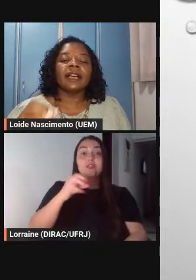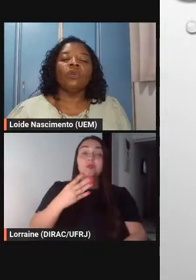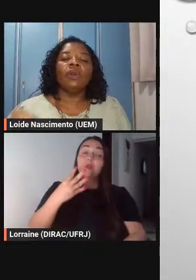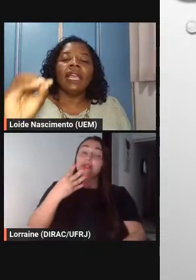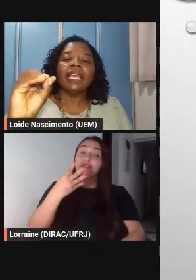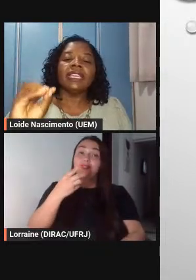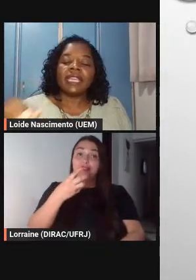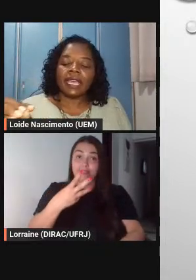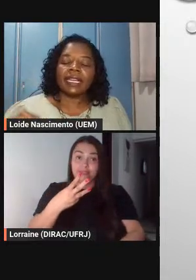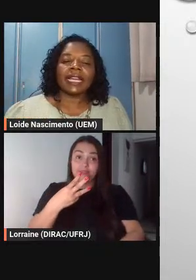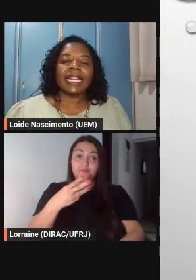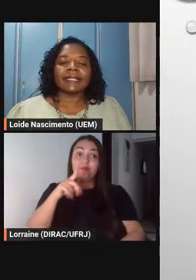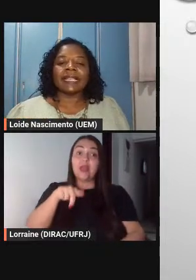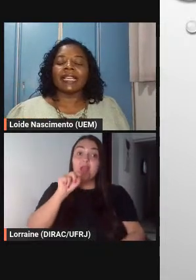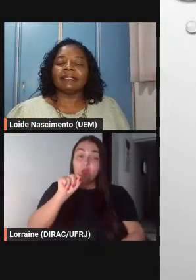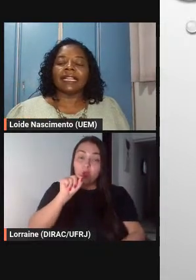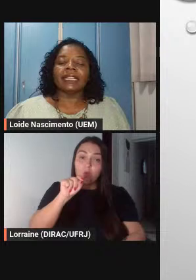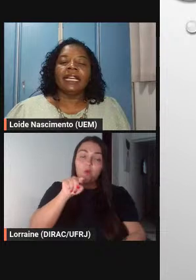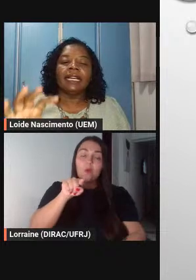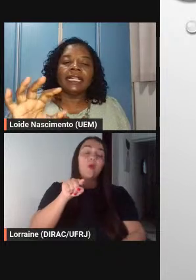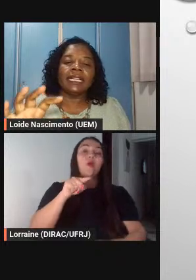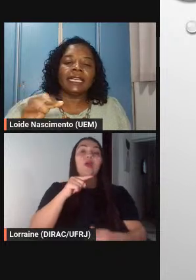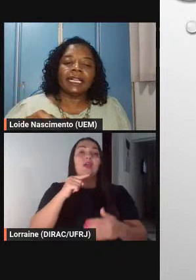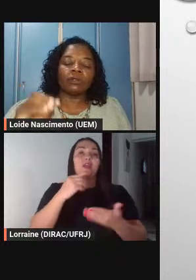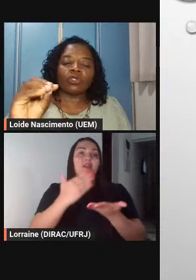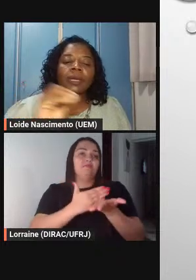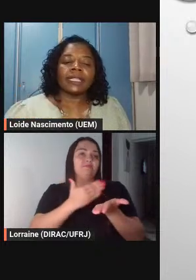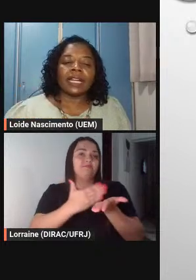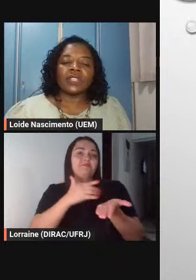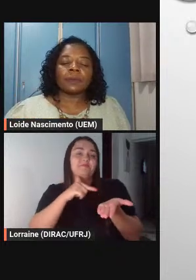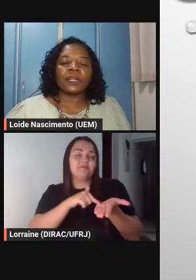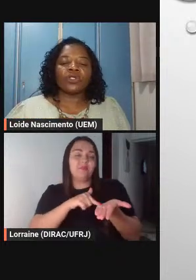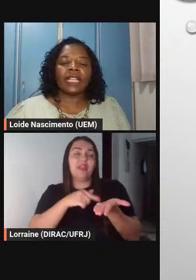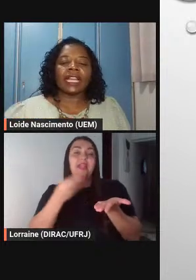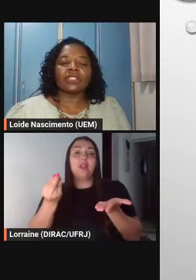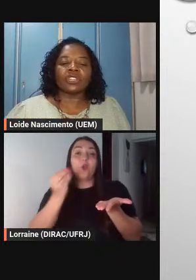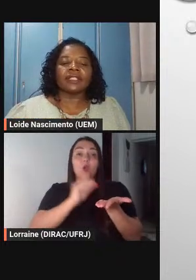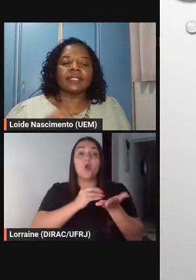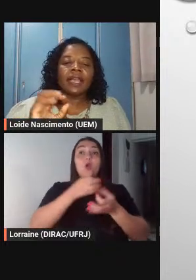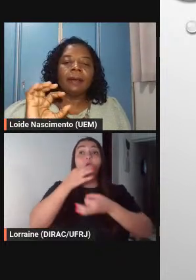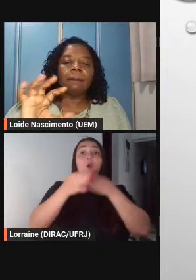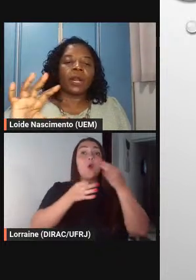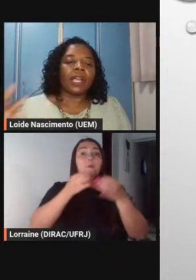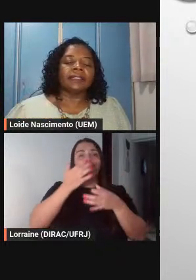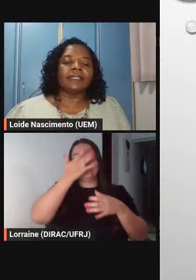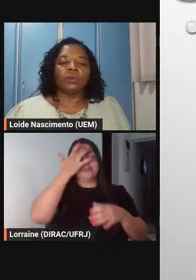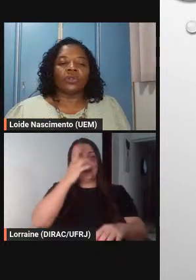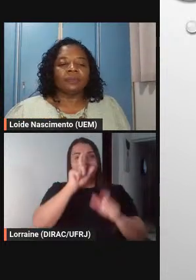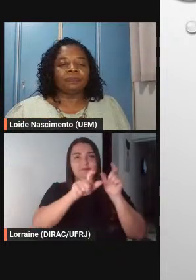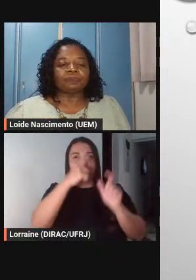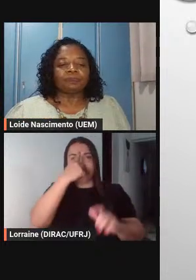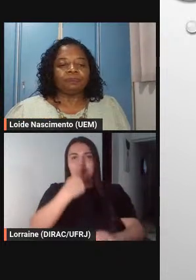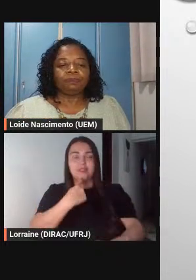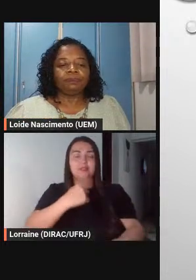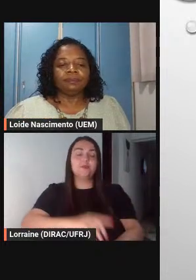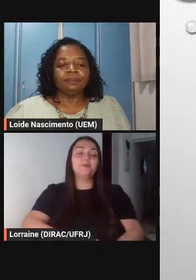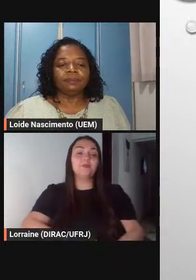a edição em que ele acrescenta aos comentários das personagens próximo